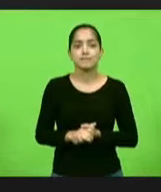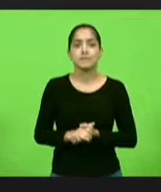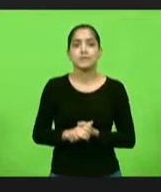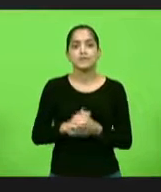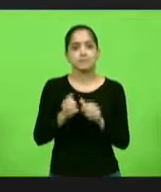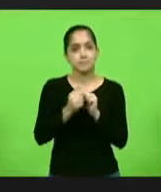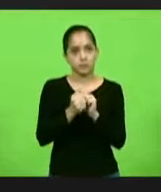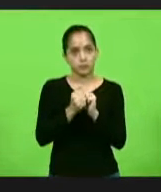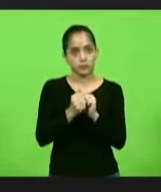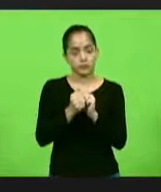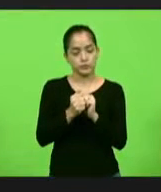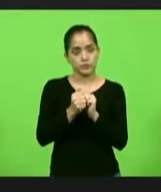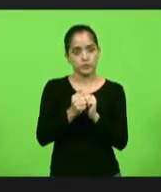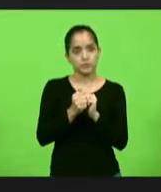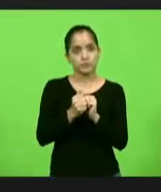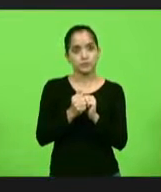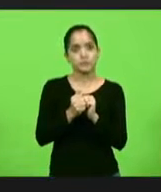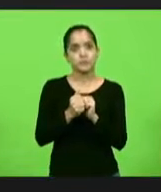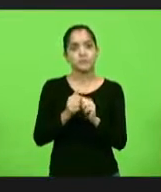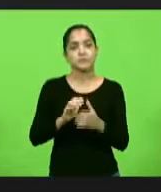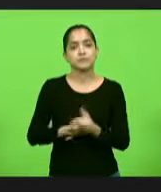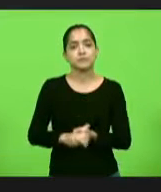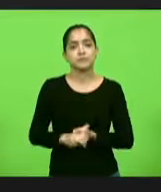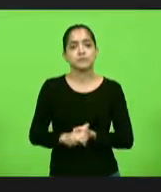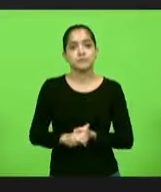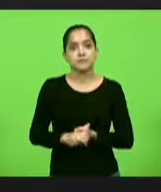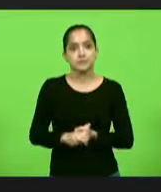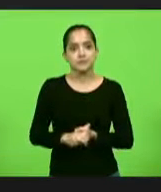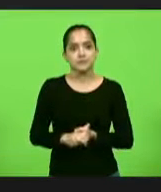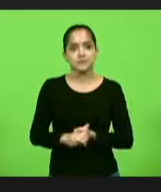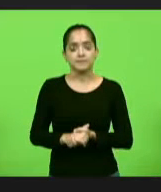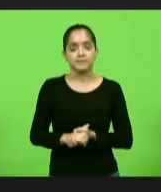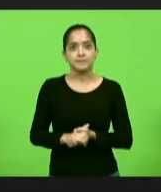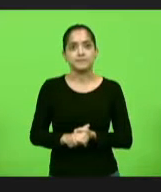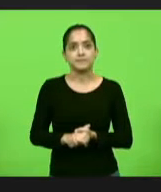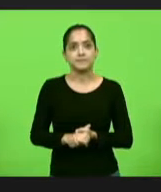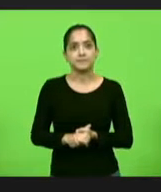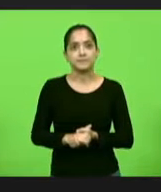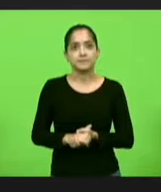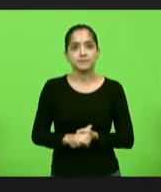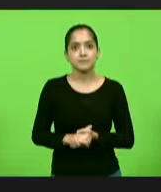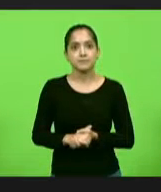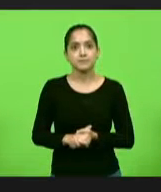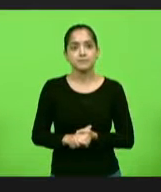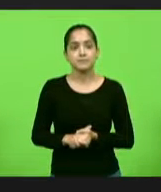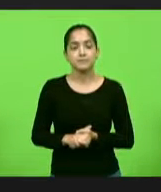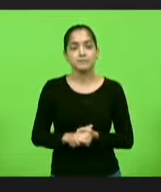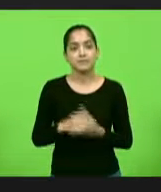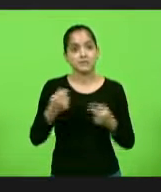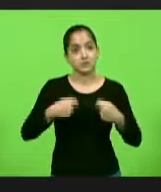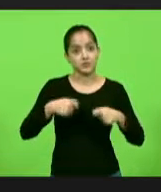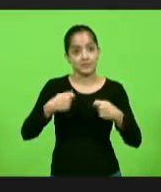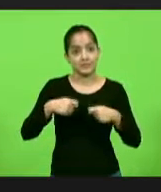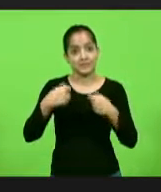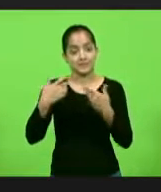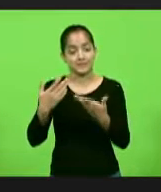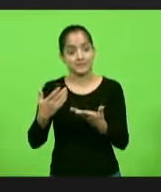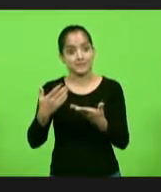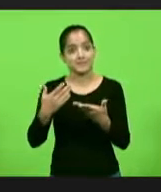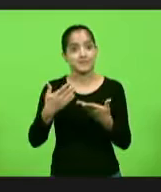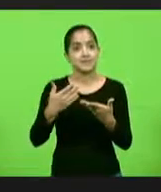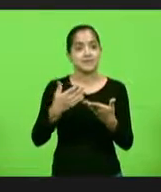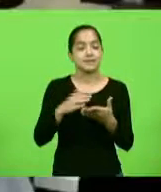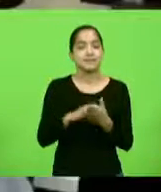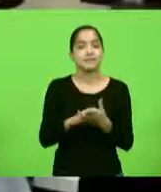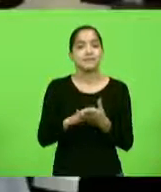estamos juntos nessa engrega aí, mas temos que baixar a bola em algumas coisas, dar uma pegada em outras, mas é